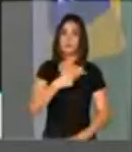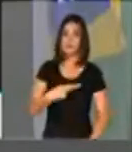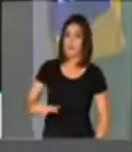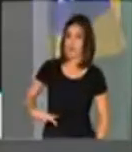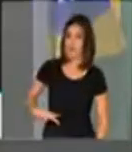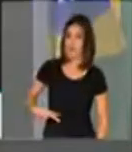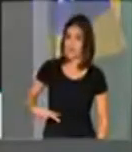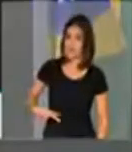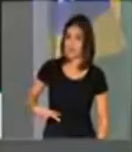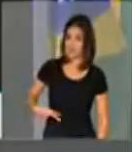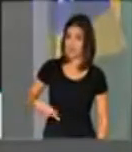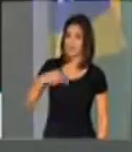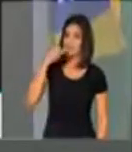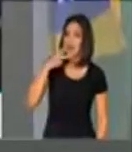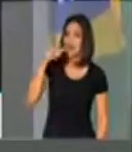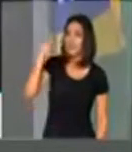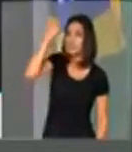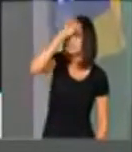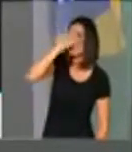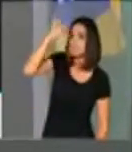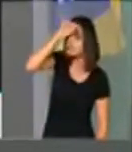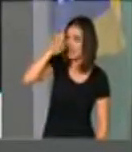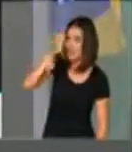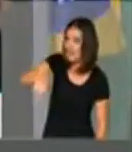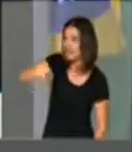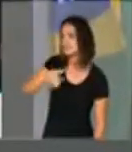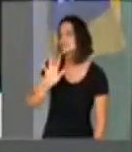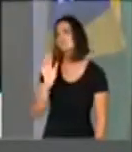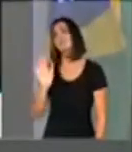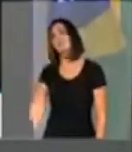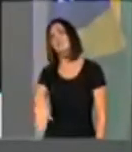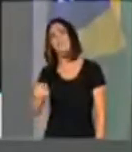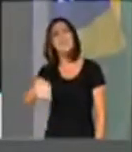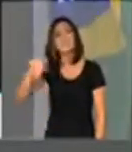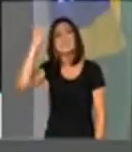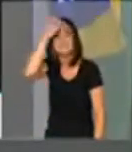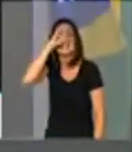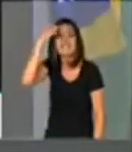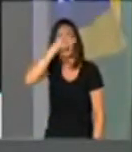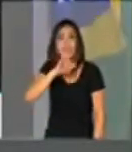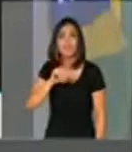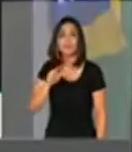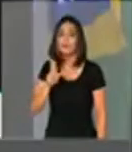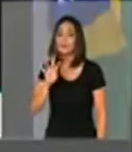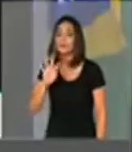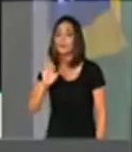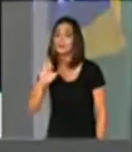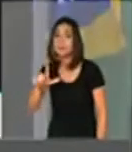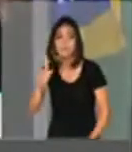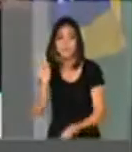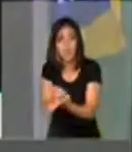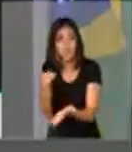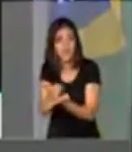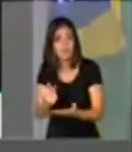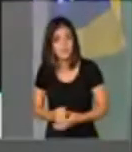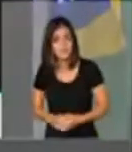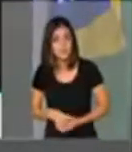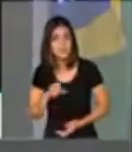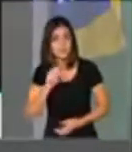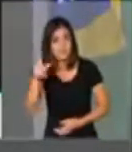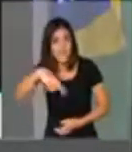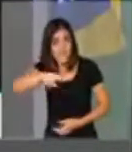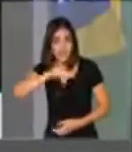chamou de idiotas úteis. Porque são idiotas úteis mesmos. Porque se não